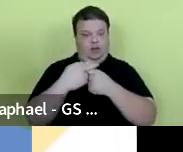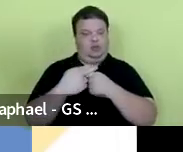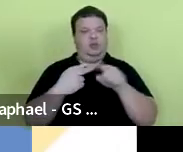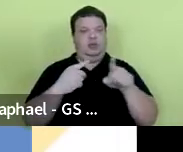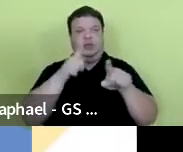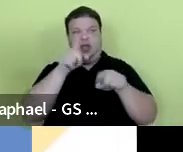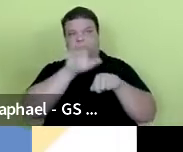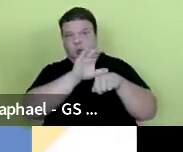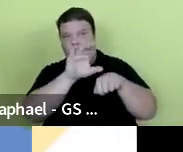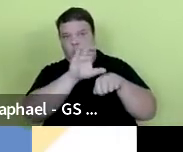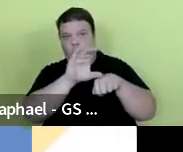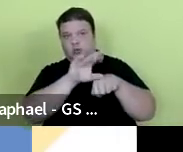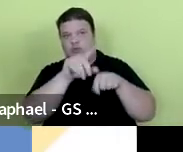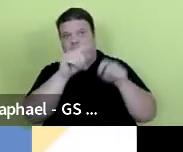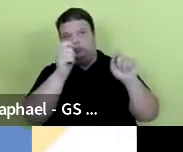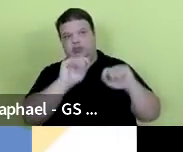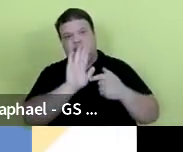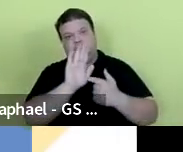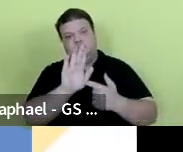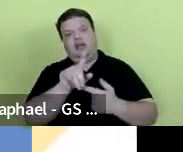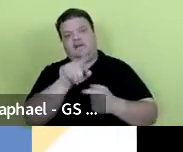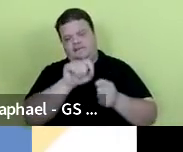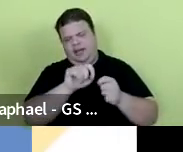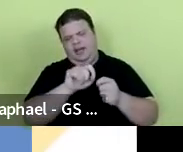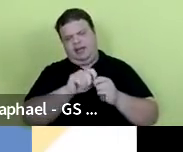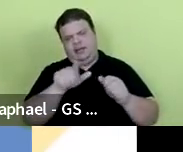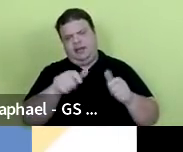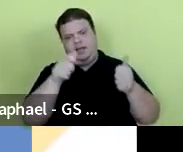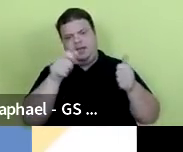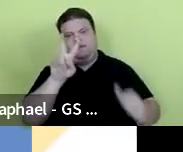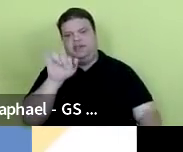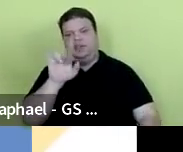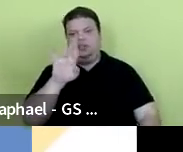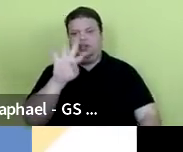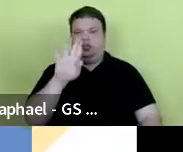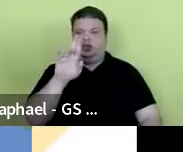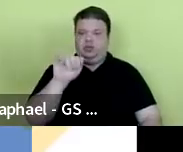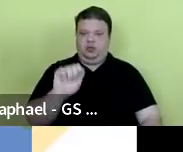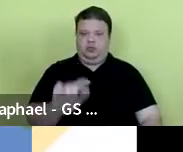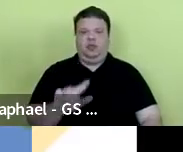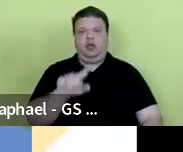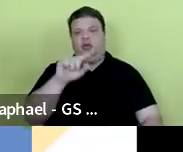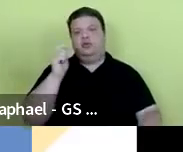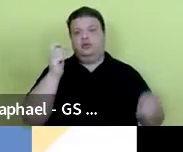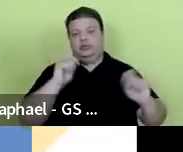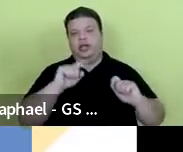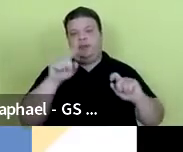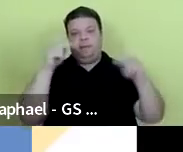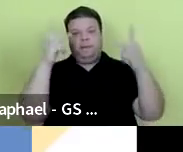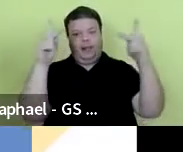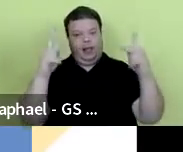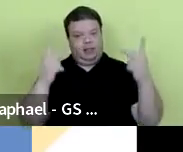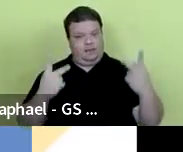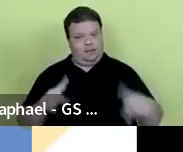curso que vai poder ser feito de forma virtual por meio da plataforma